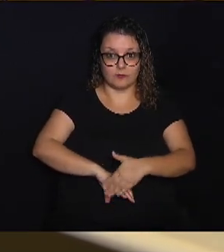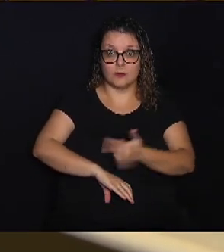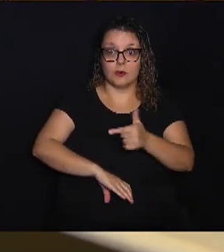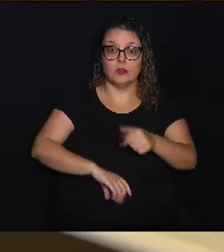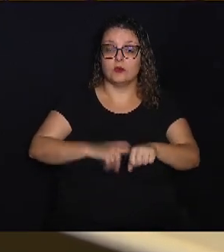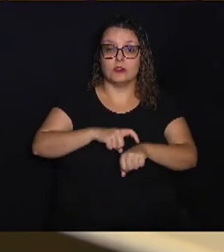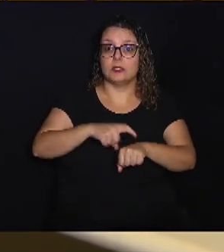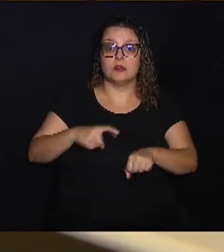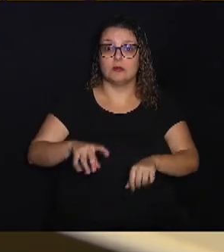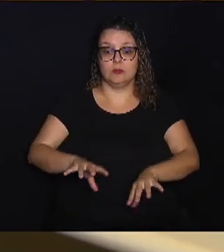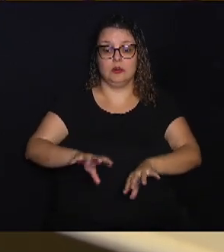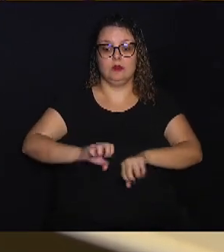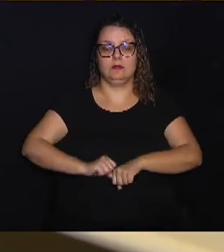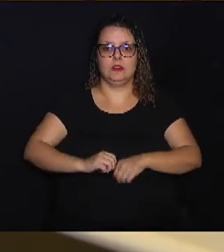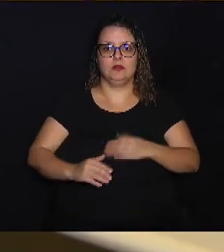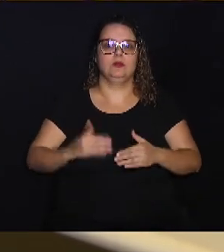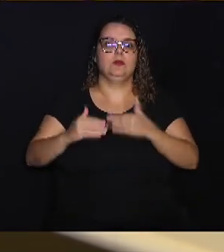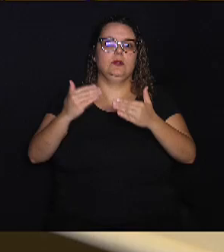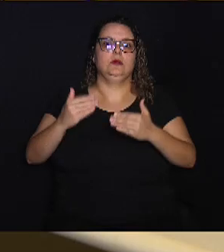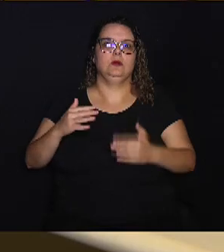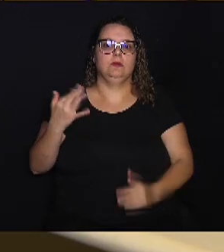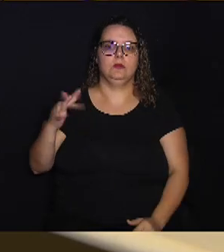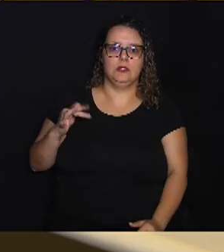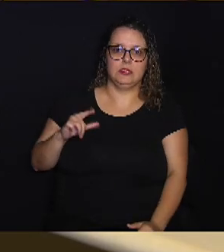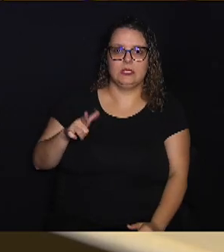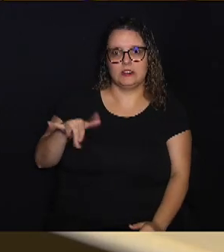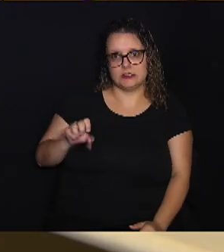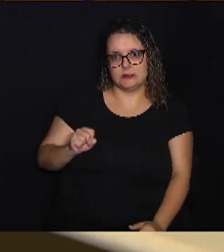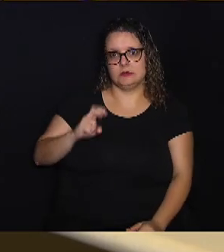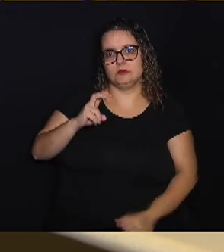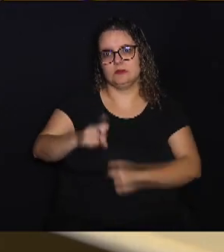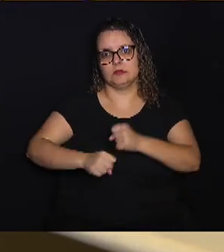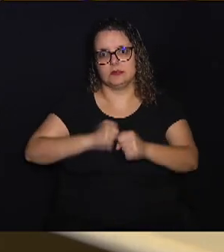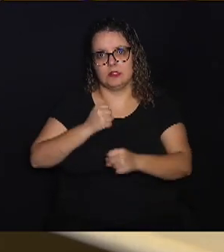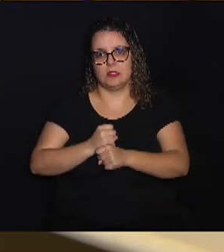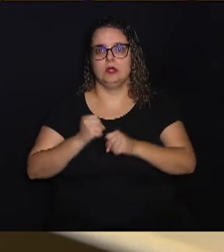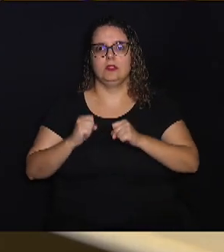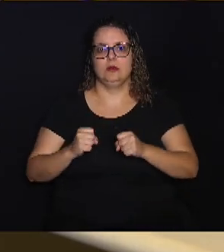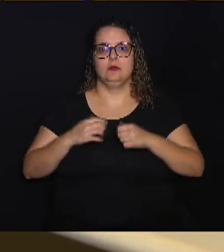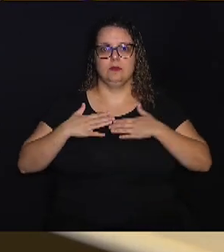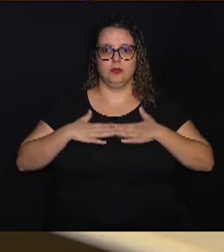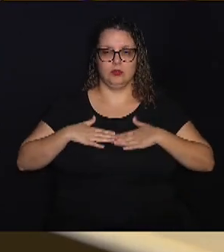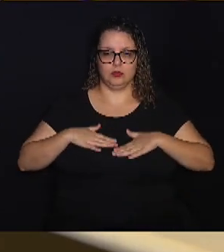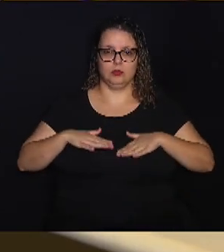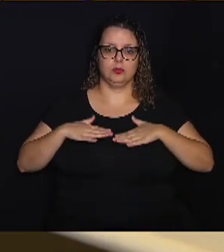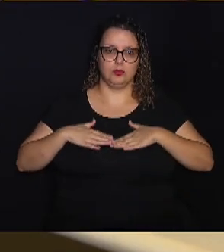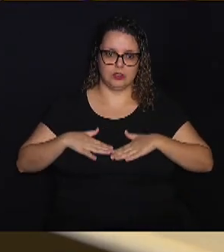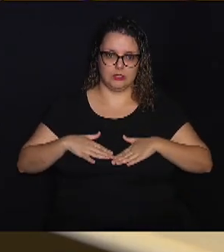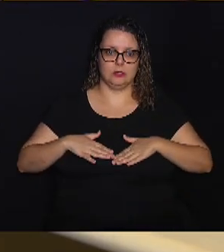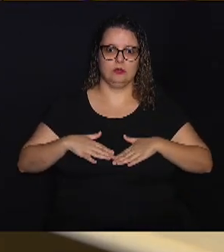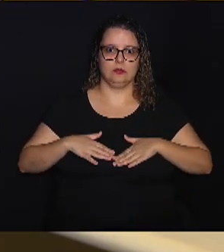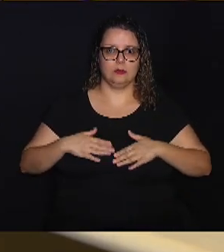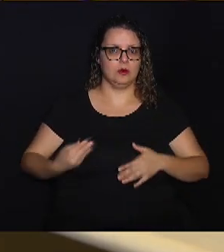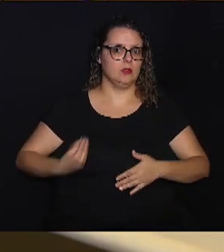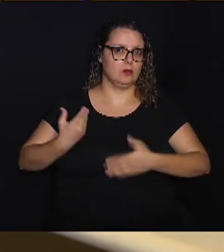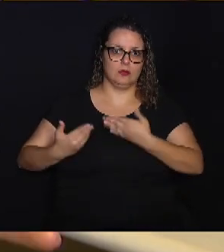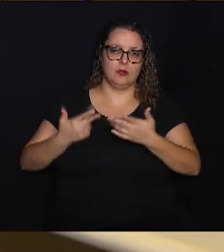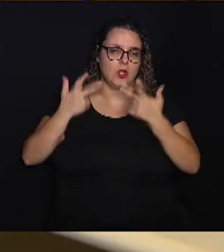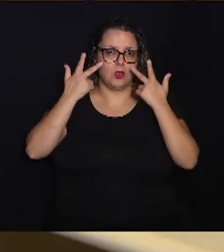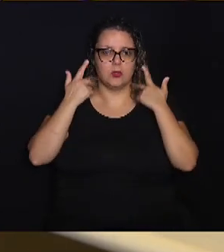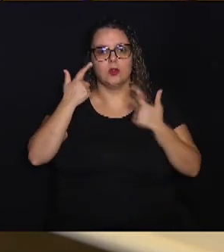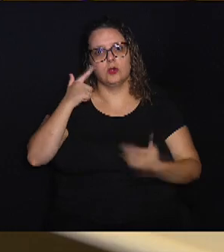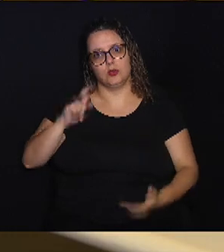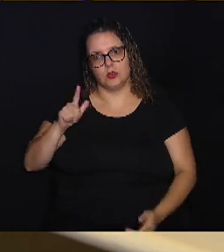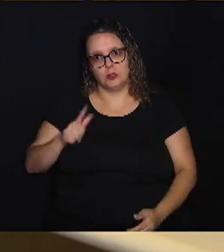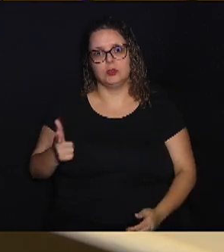adquirir, e ainda desenvolver uma lesão nesse período de cinco anos. Então, ela pode ficar bem tranquila, levar a vida dela normal, lógico,